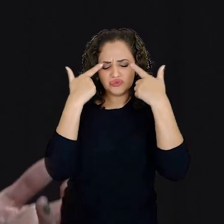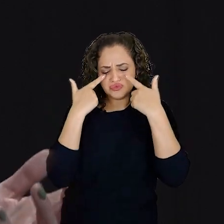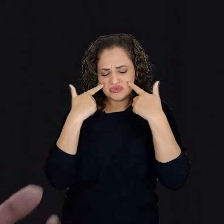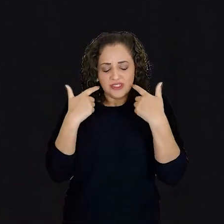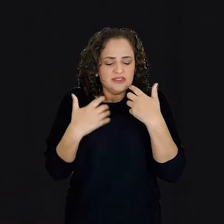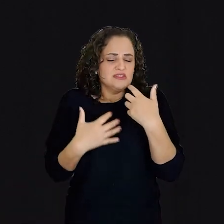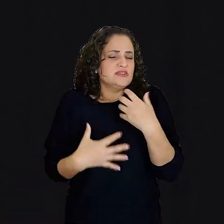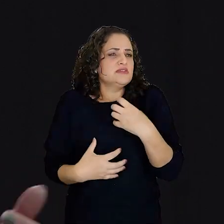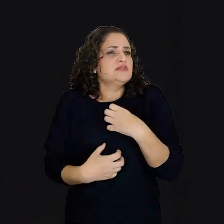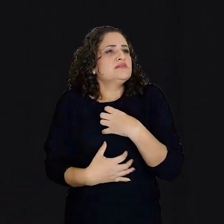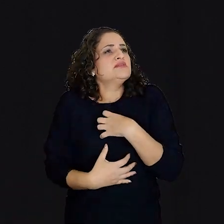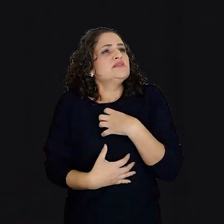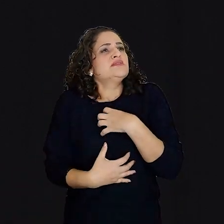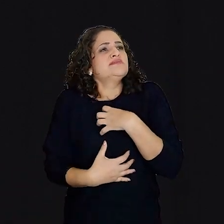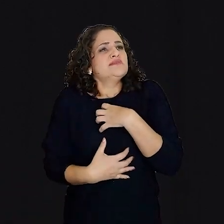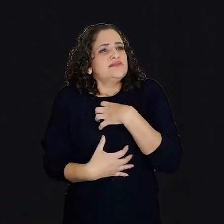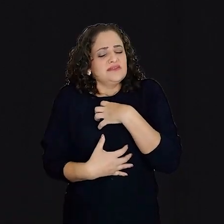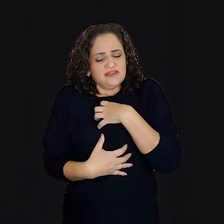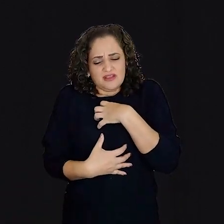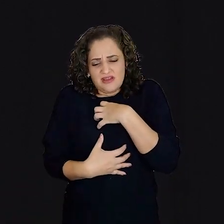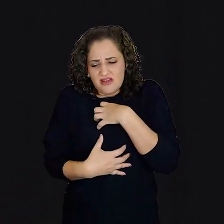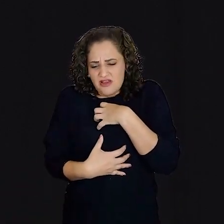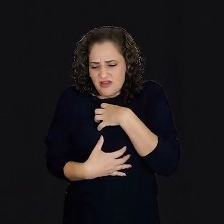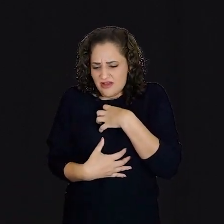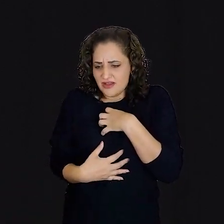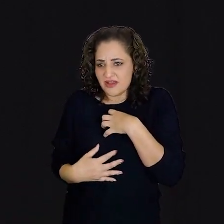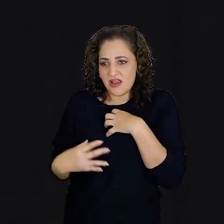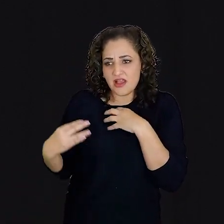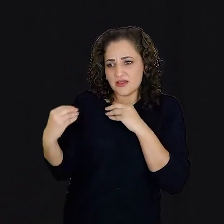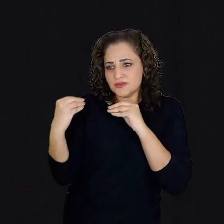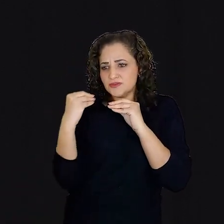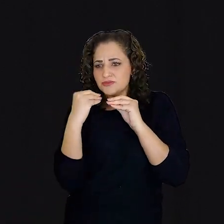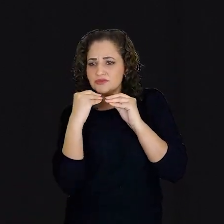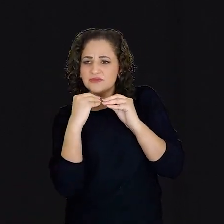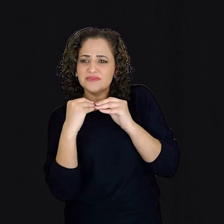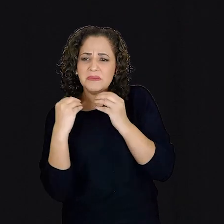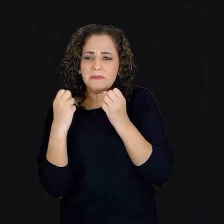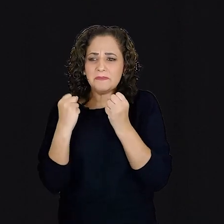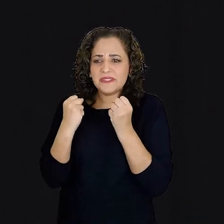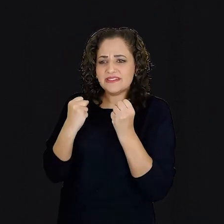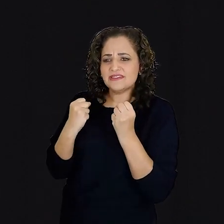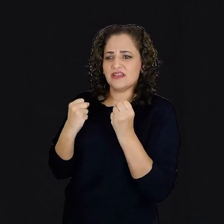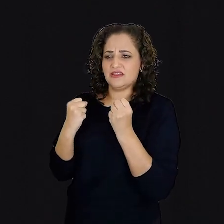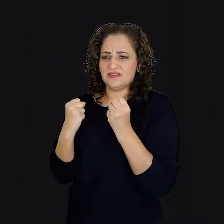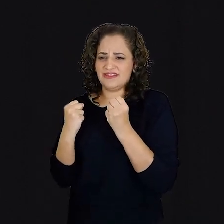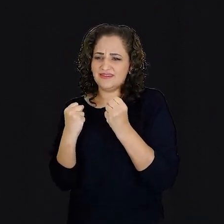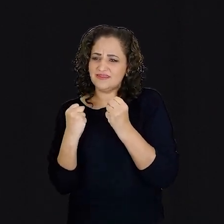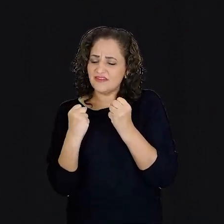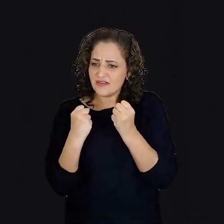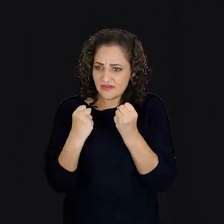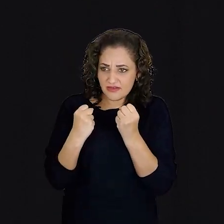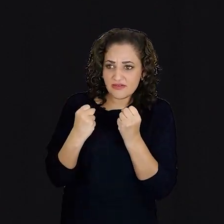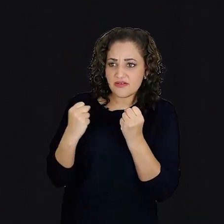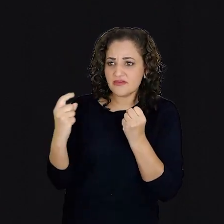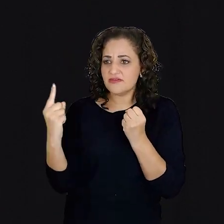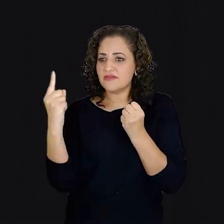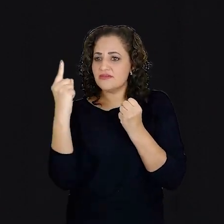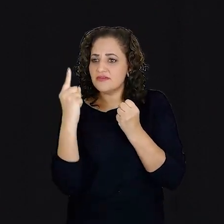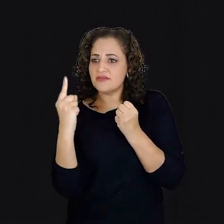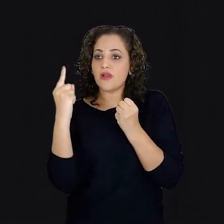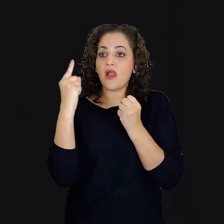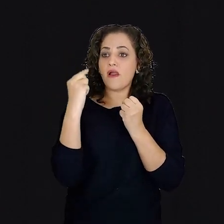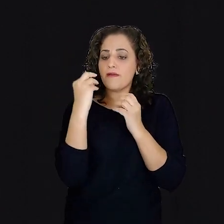chorar, a soluçar, cheia de beijo Vinha em seus